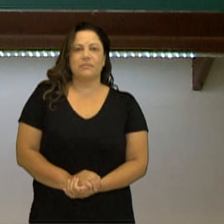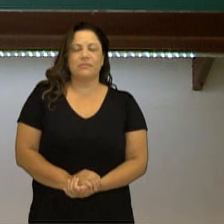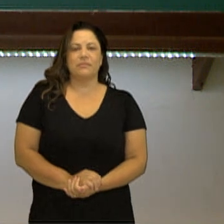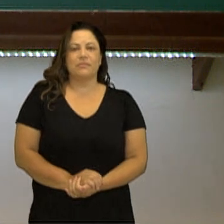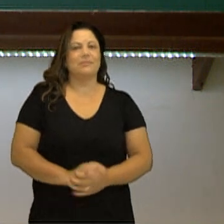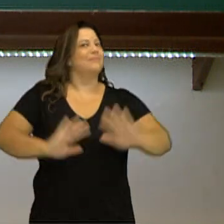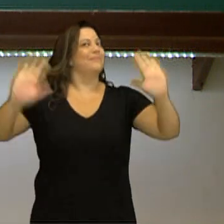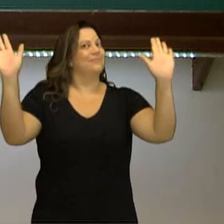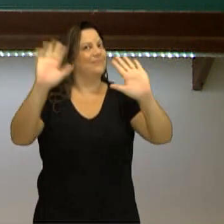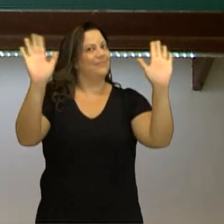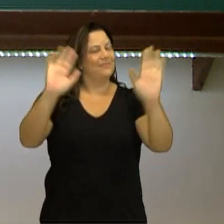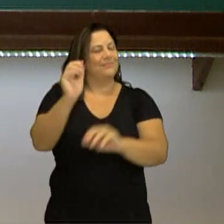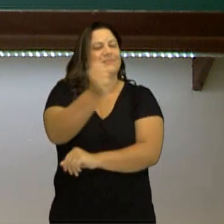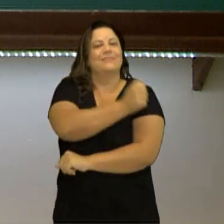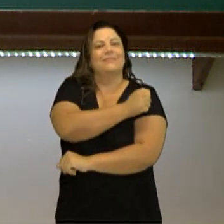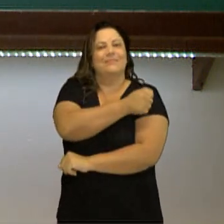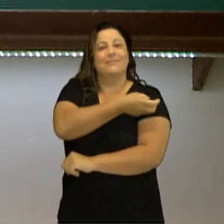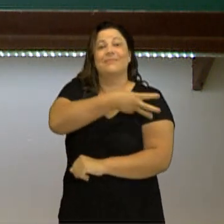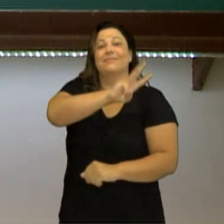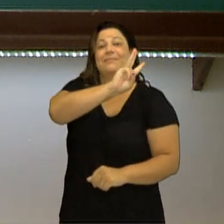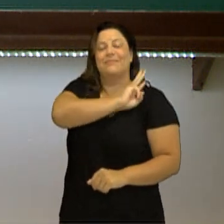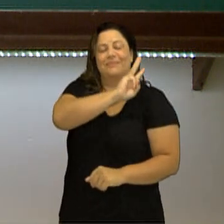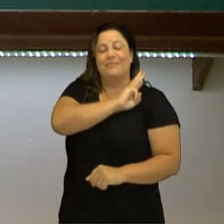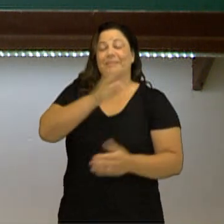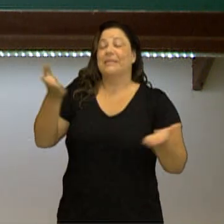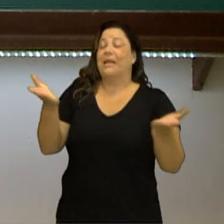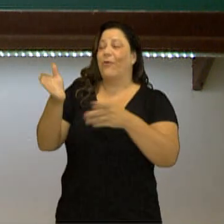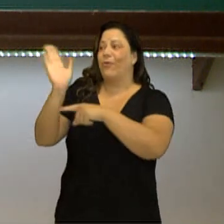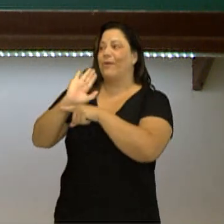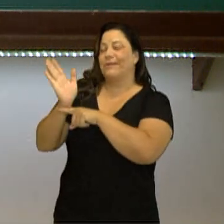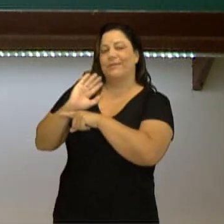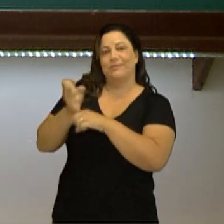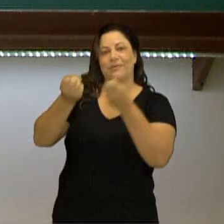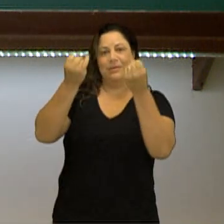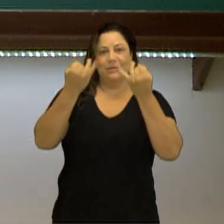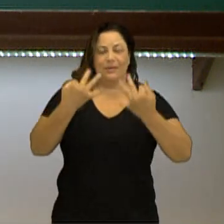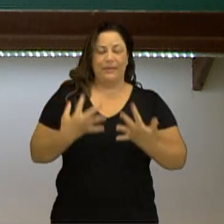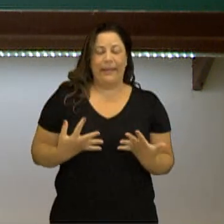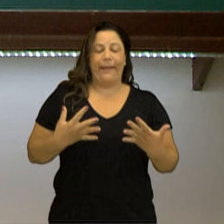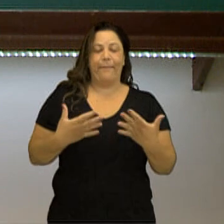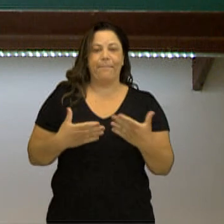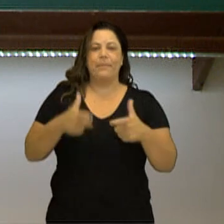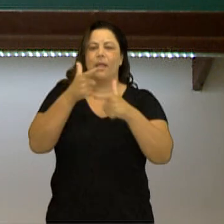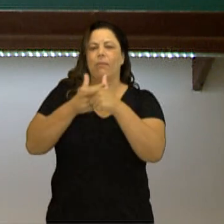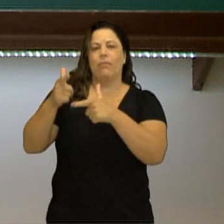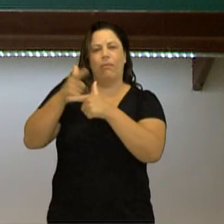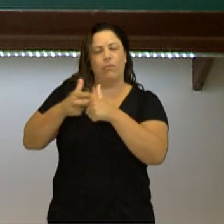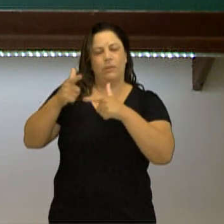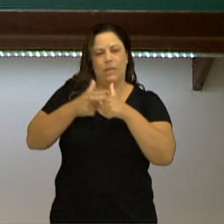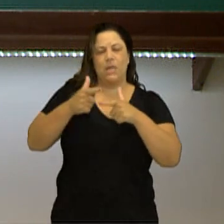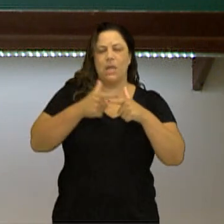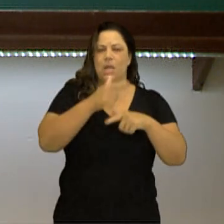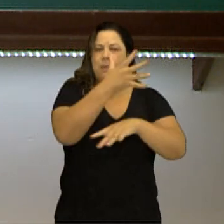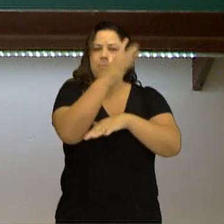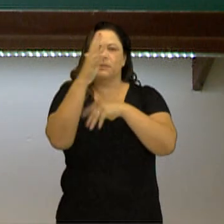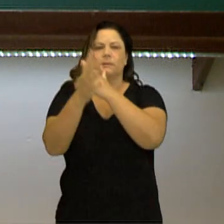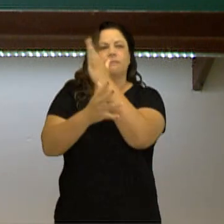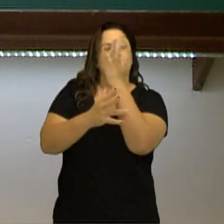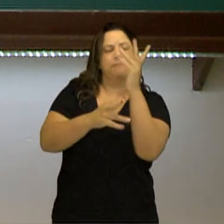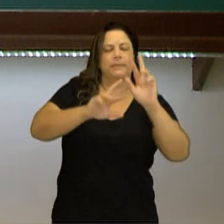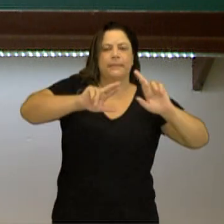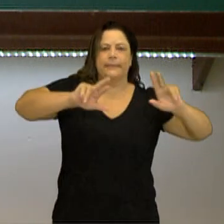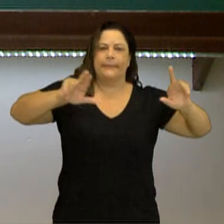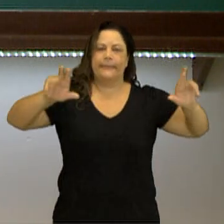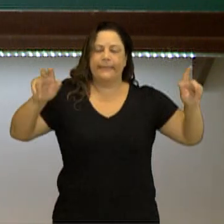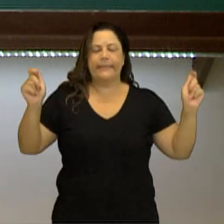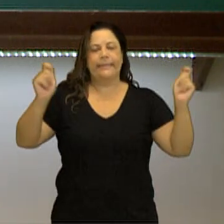Olá estudantes da terceira série, nesse vídeo vamos falar um pouco sobre impactos ambientais e blocos econômicos. Para então a